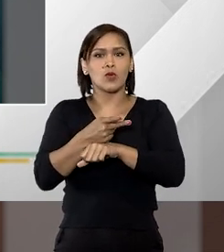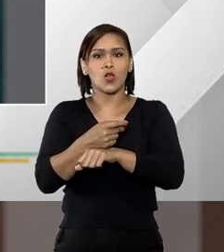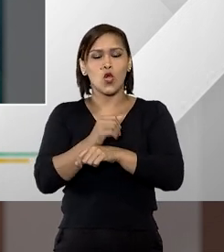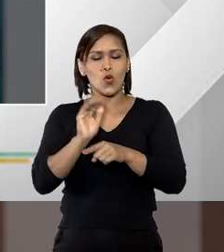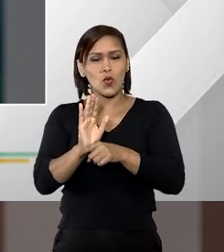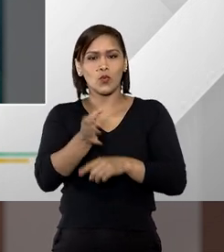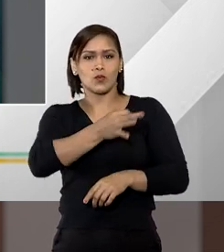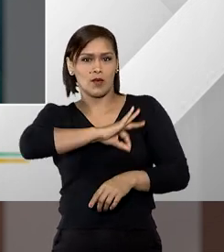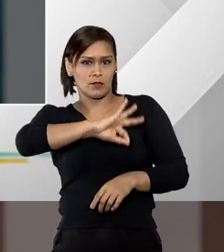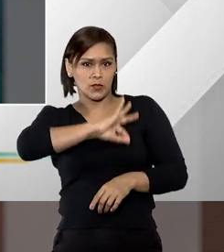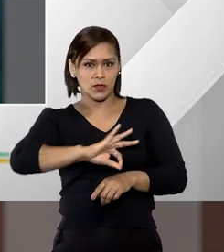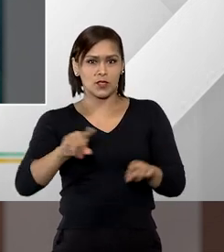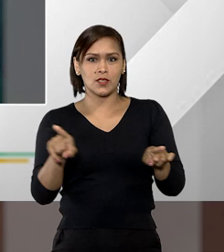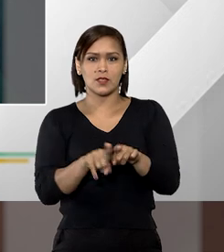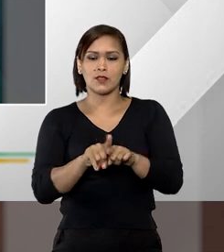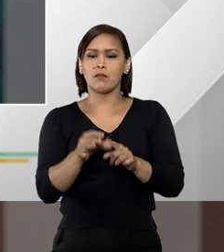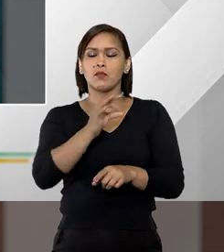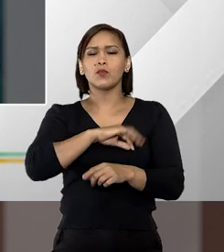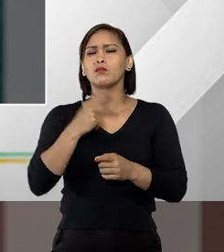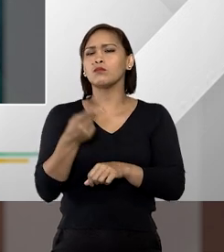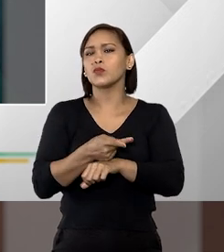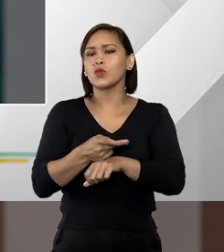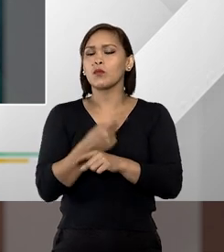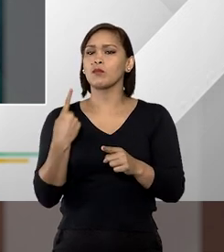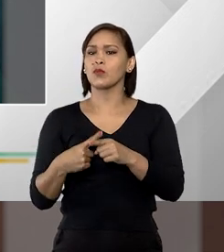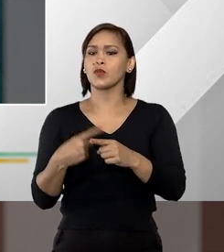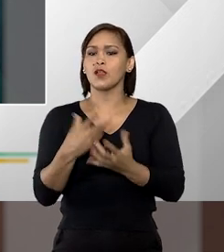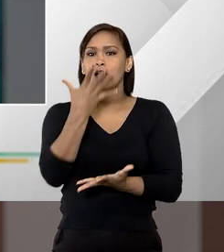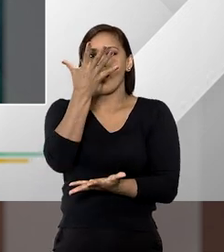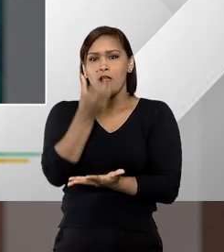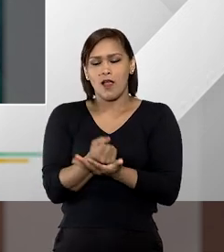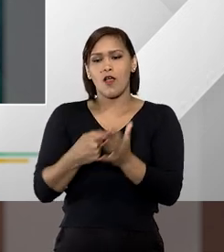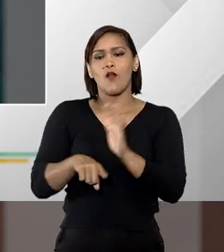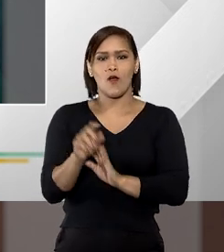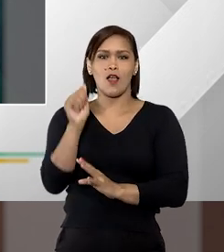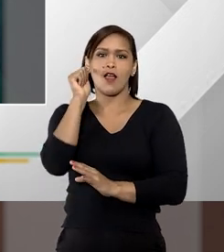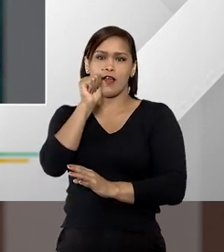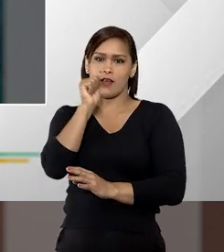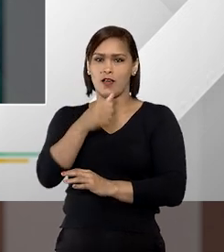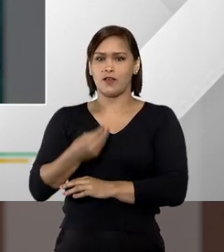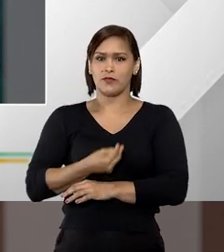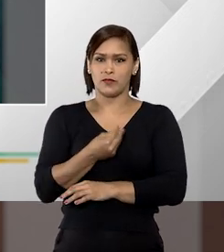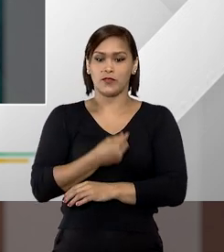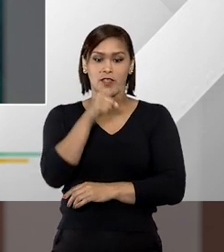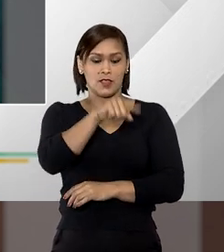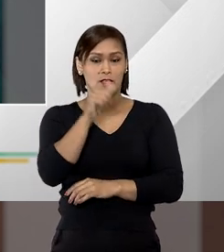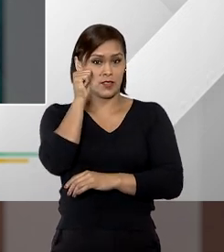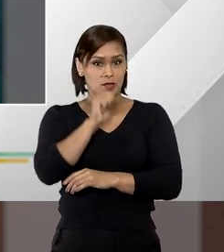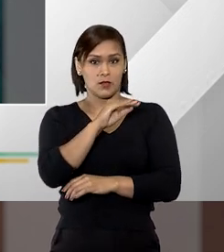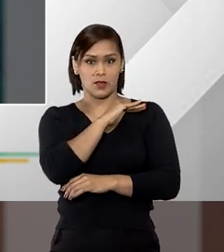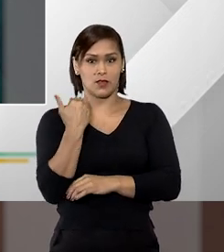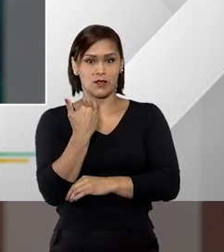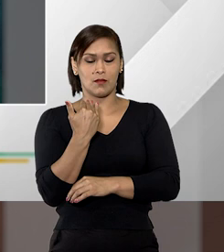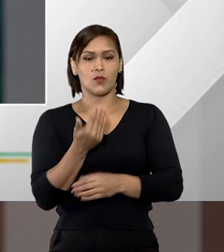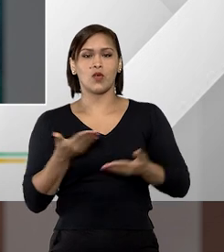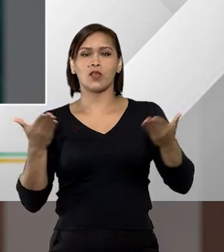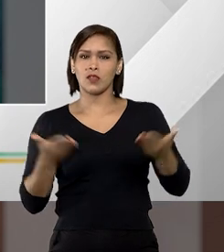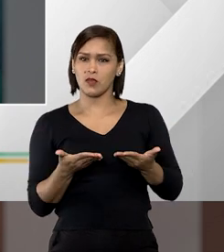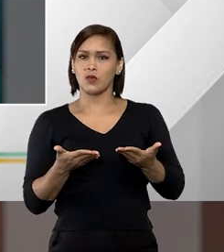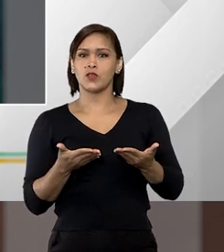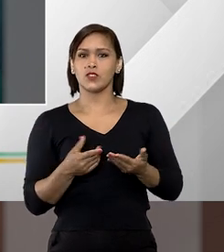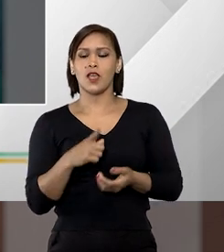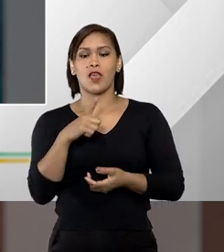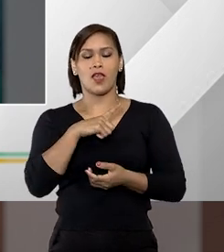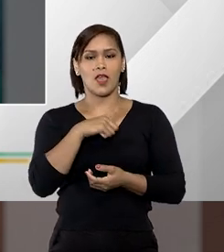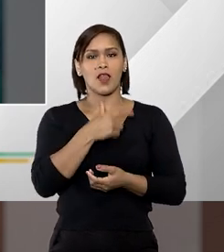a polícia procure porque você pode estar salvando uma mulher essa mulher que está morrendo ela